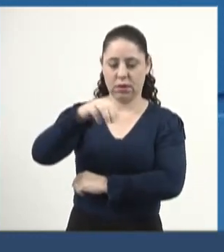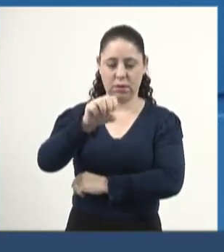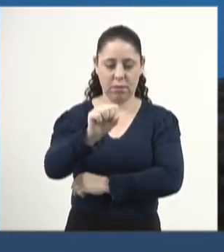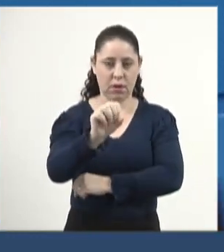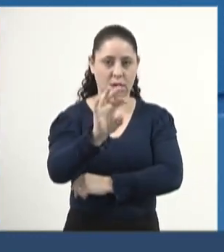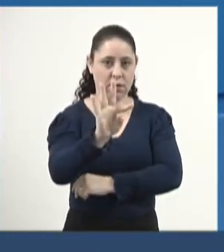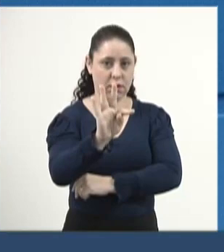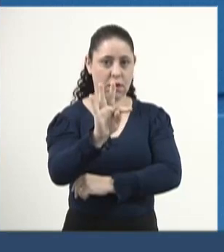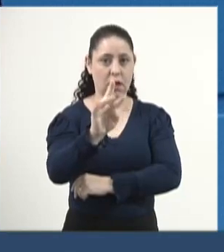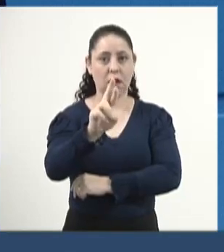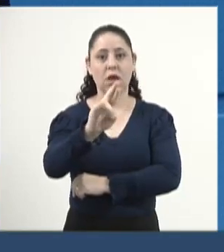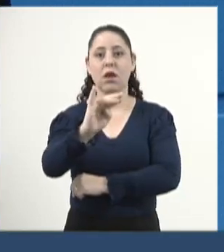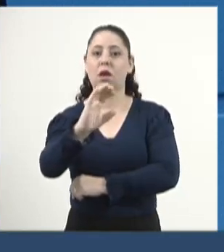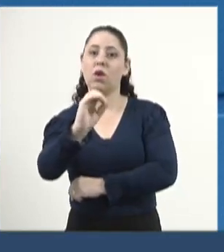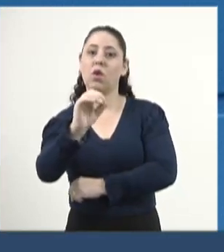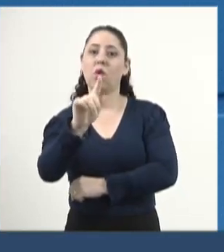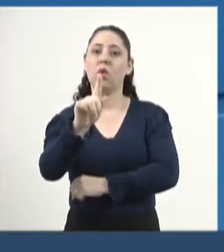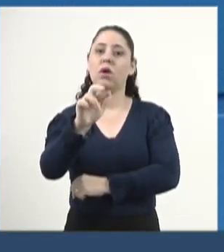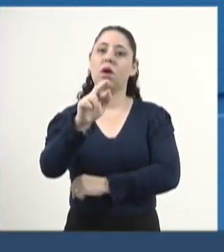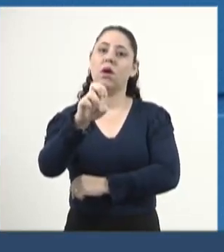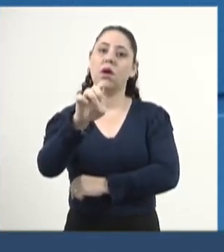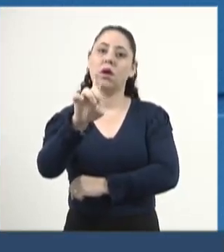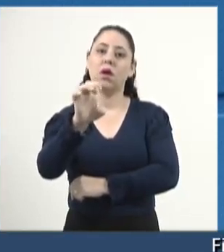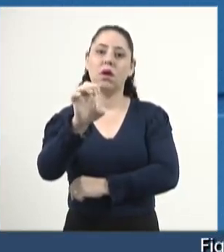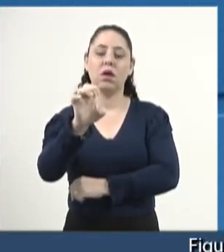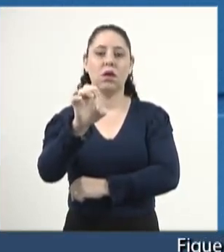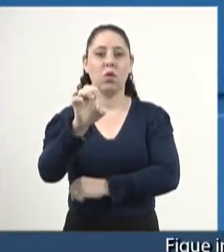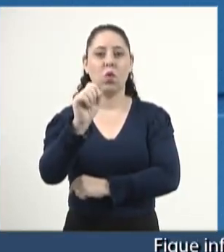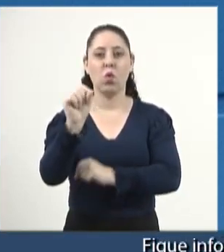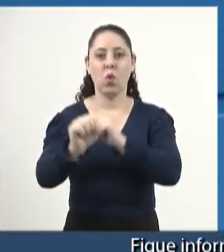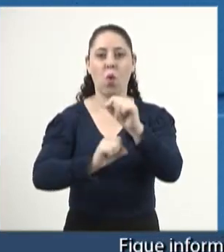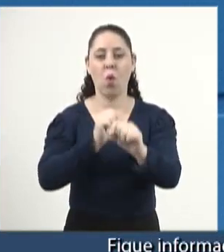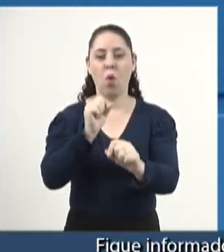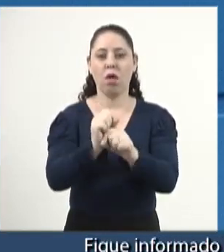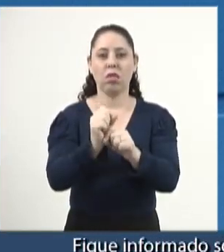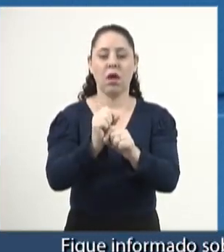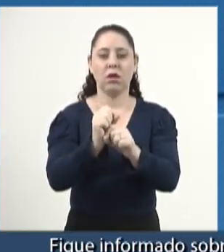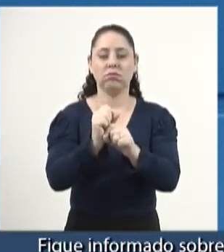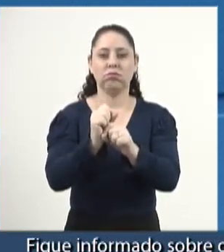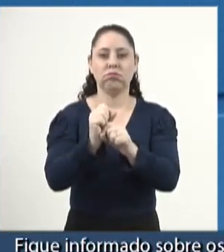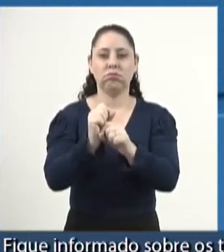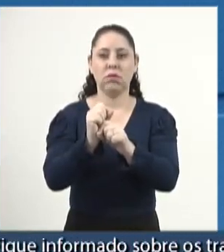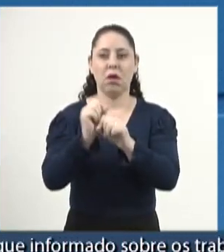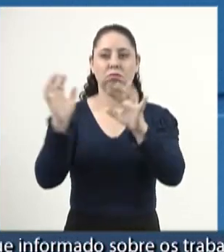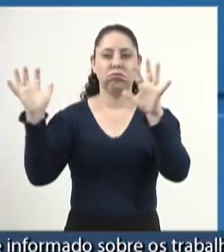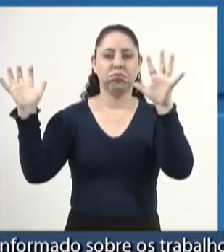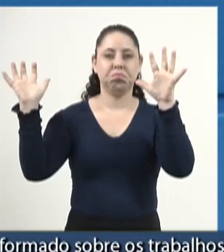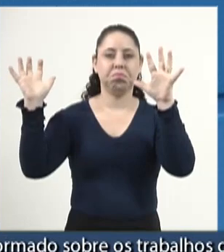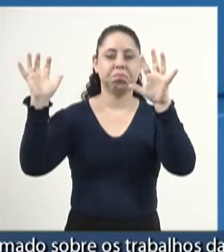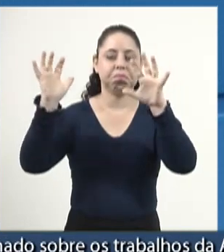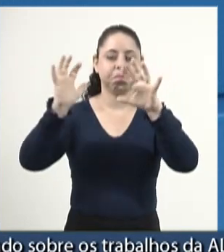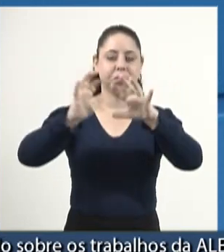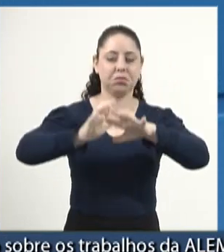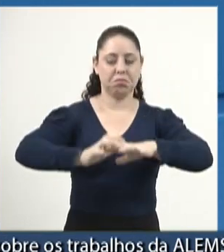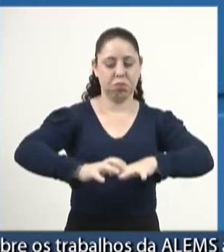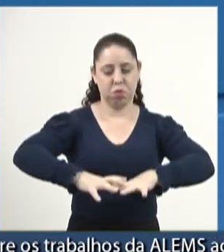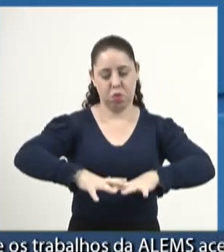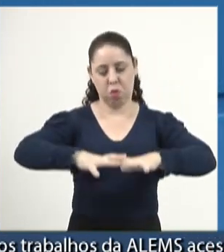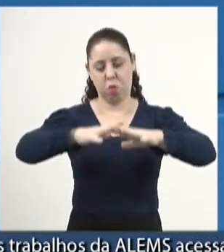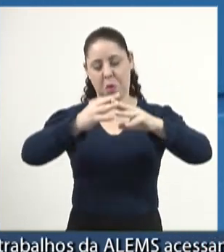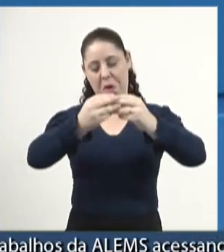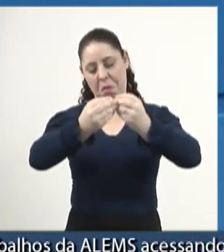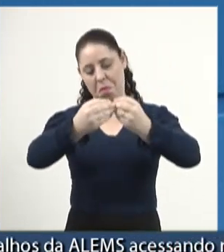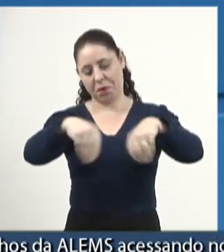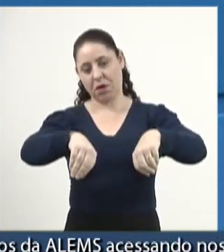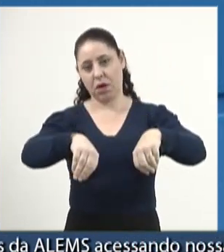Rio Grande, que em face do devastador desastre ambiental ocorrido naquele Estado, que